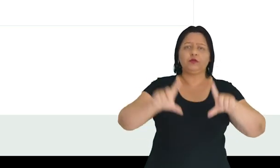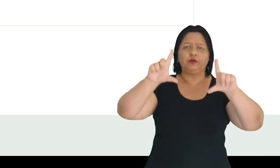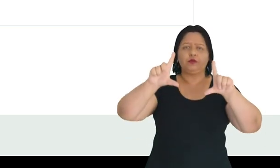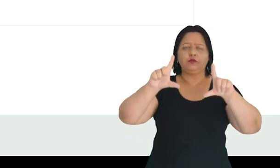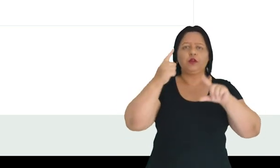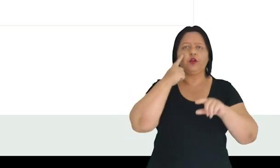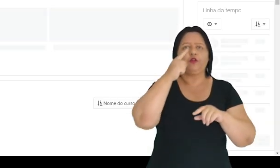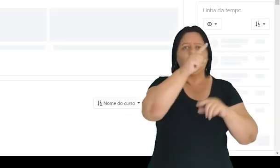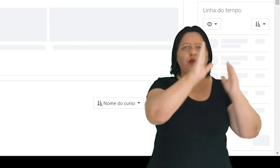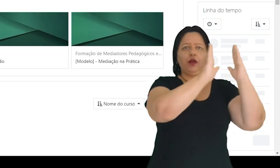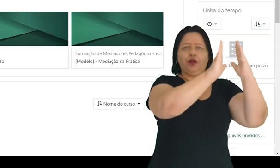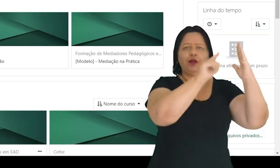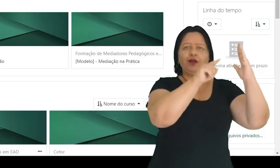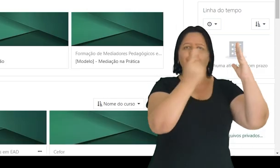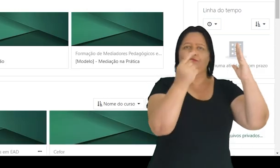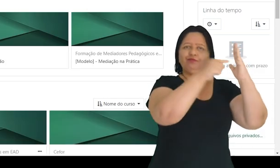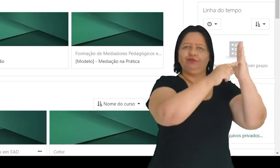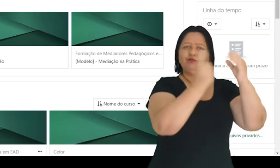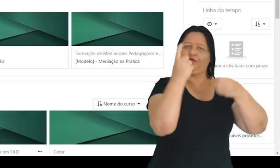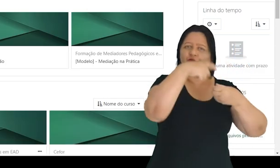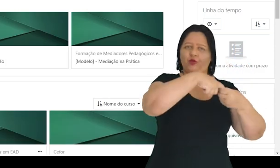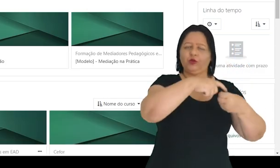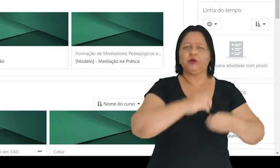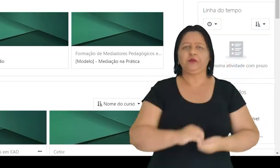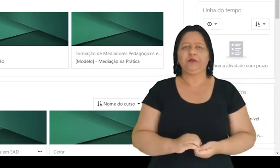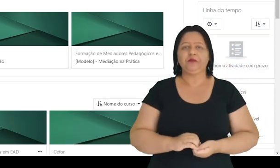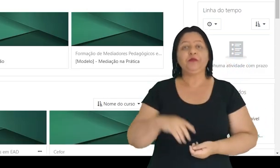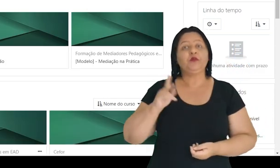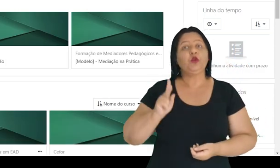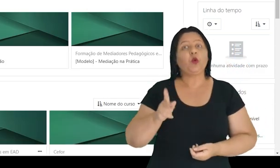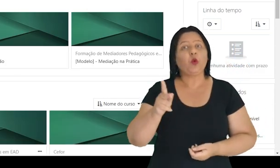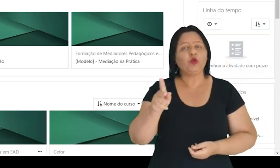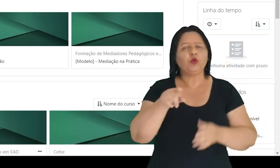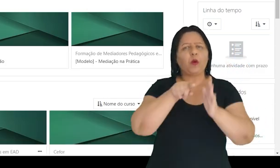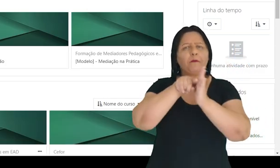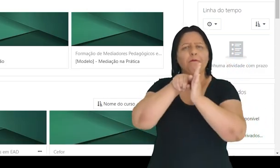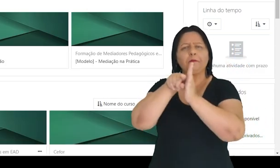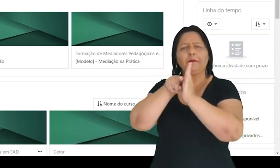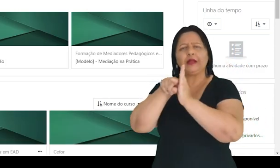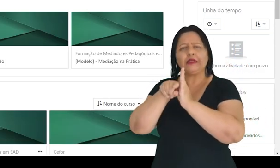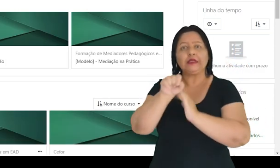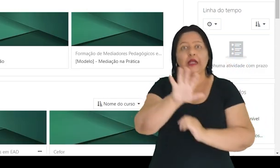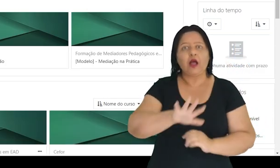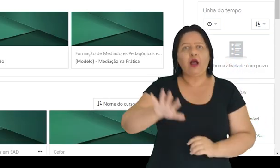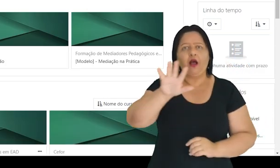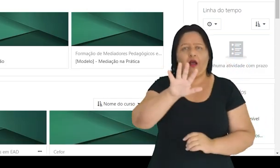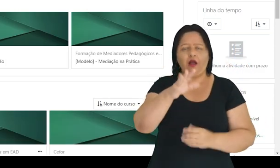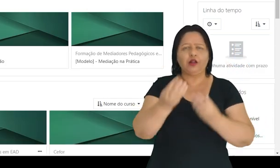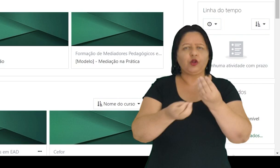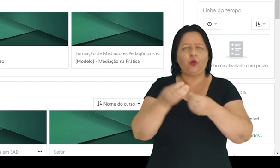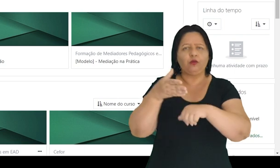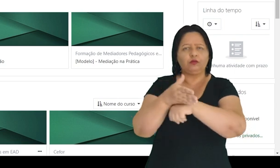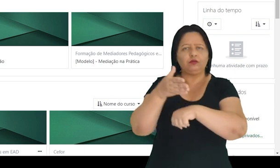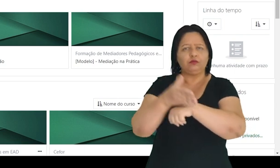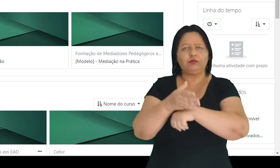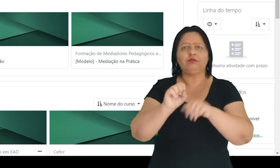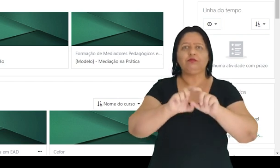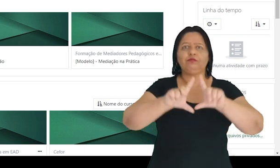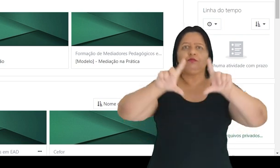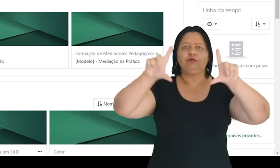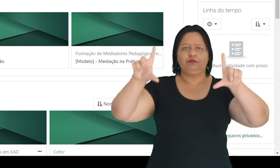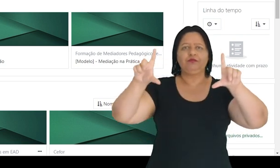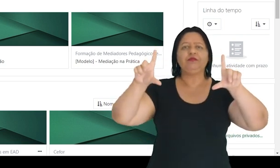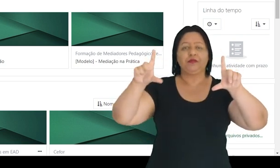clicando aqui nesse bloco. Então vamos continuar explorando a área de navegação